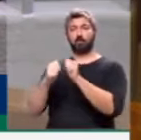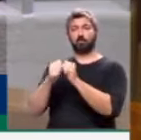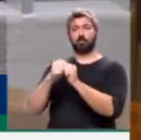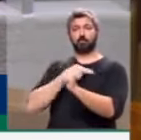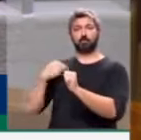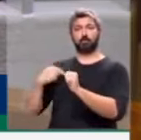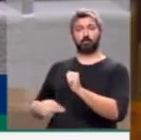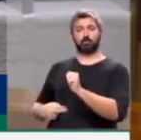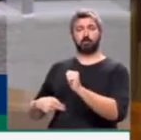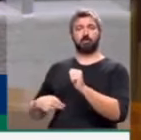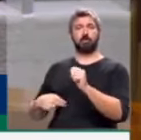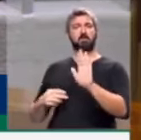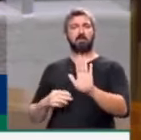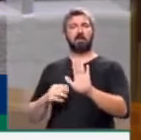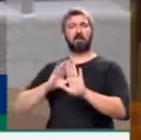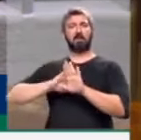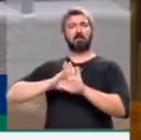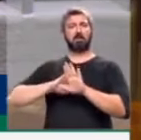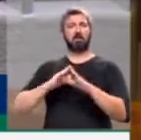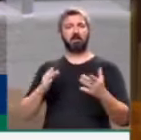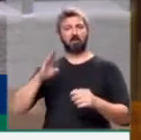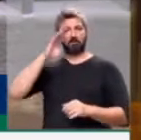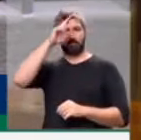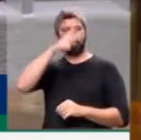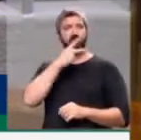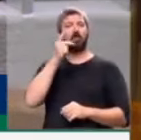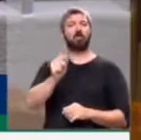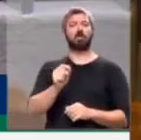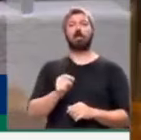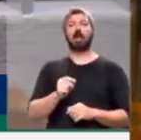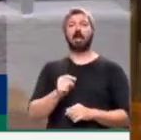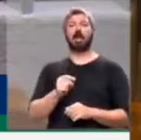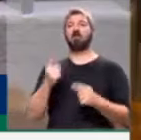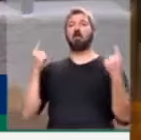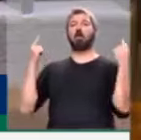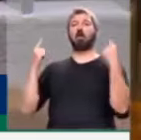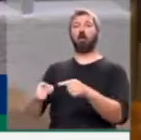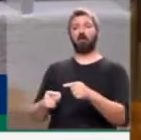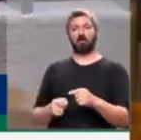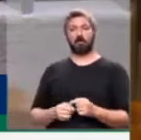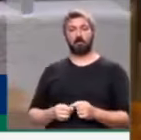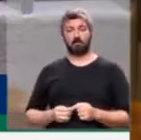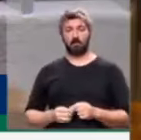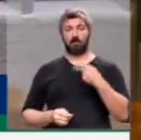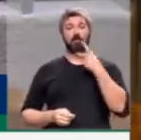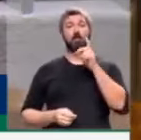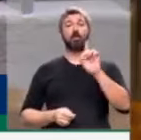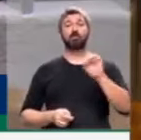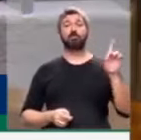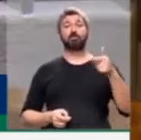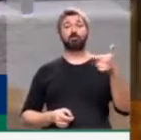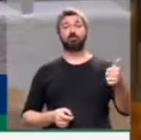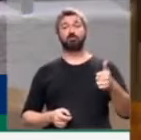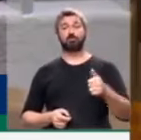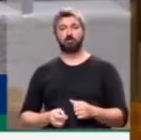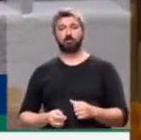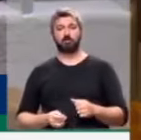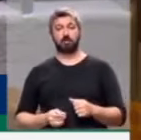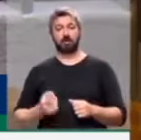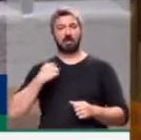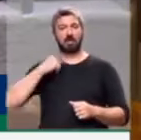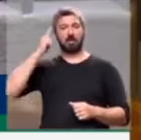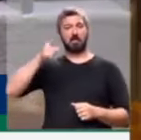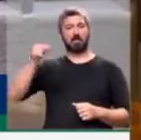China. E por uma questão ideológica, Bolsonaro vacinou contra. O que falou ele no dia 21? Já mandei